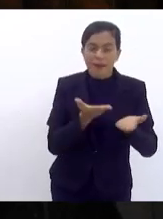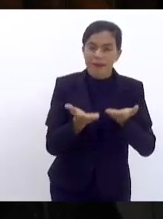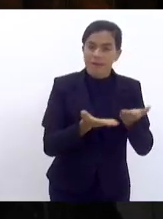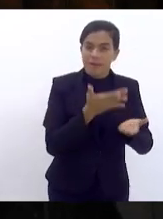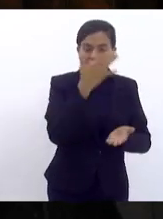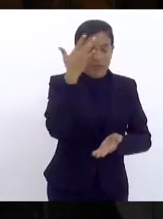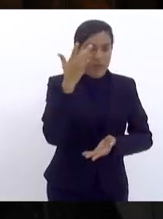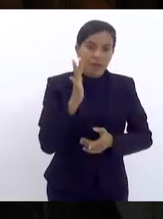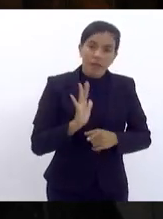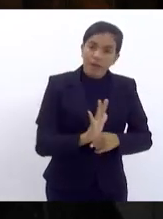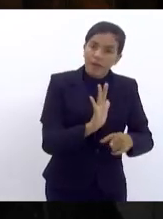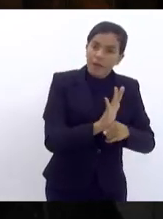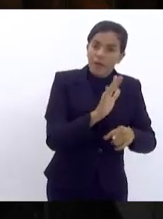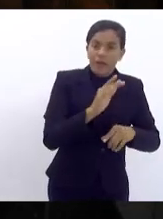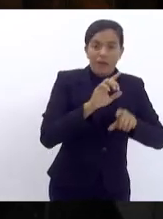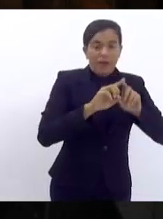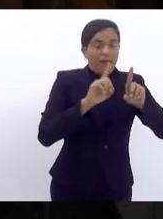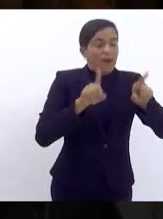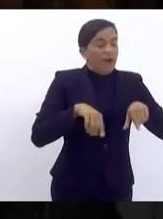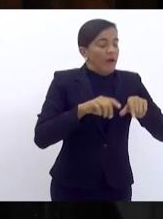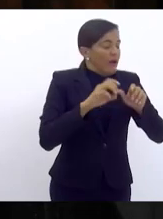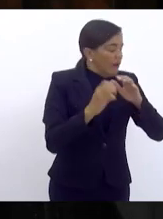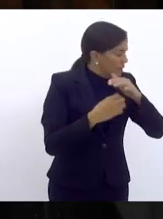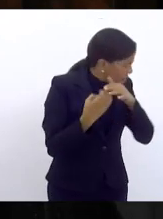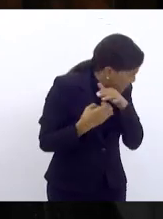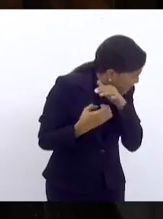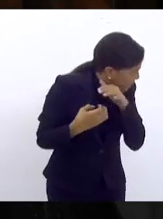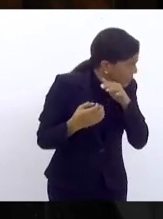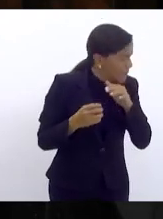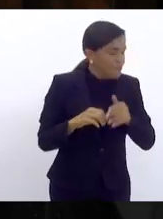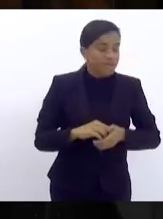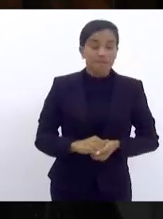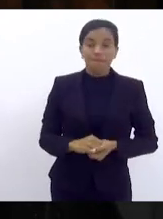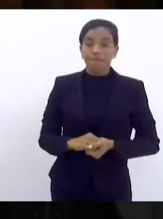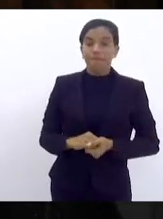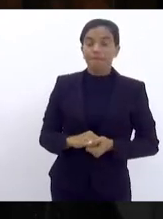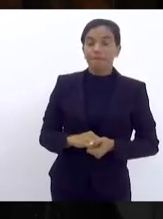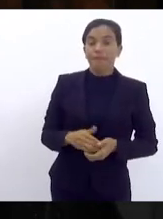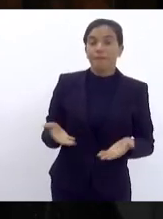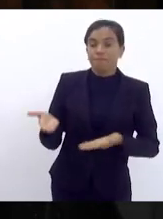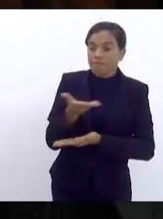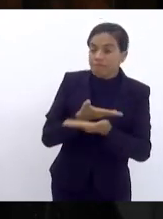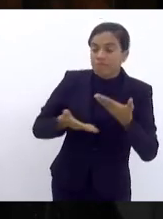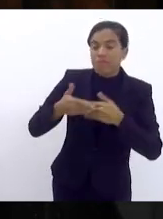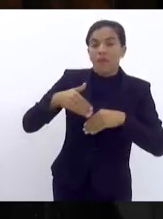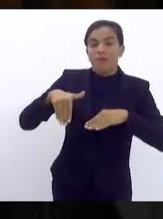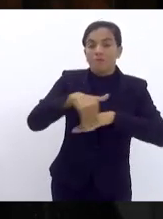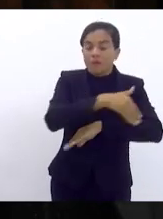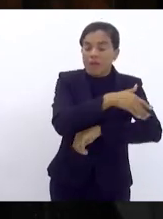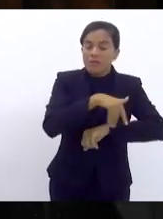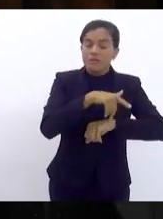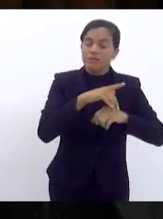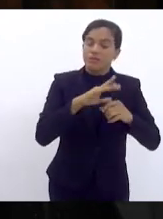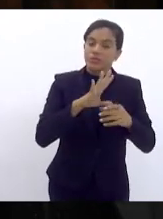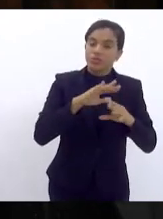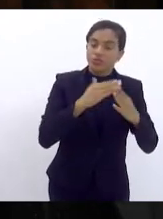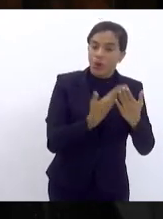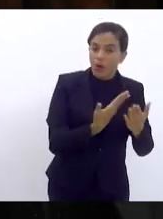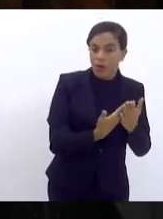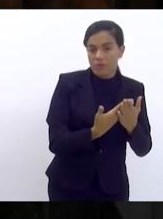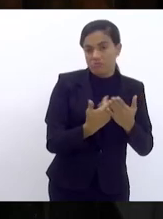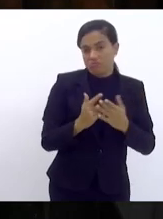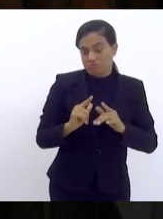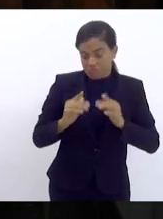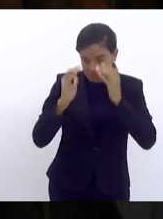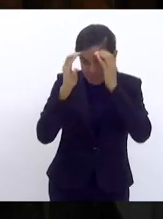colaboram com a empresa e estão diariamente se doando nas nossas escolas e cumprindo um papel